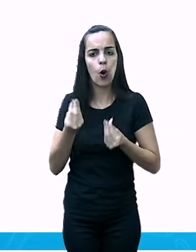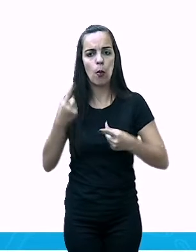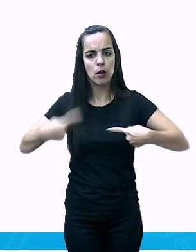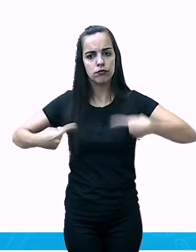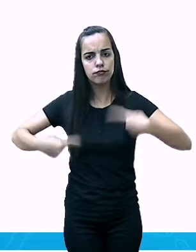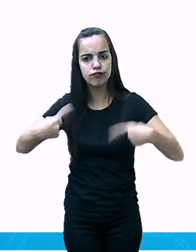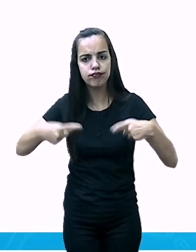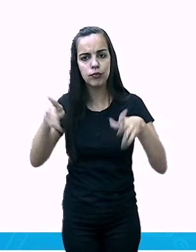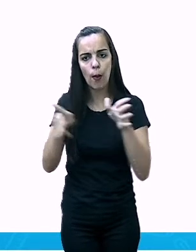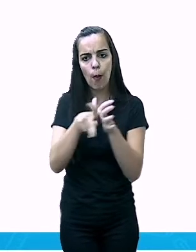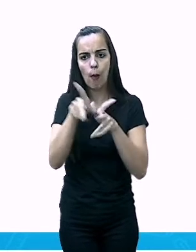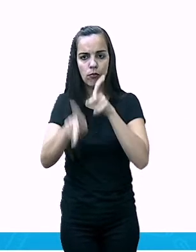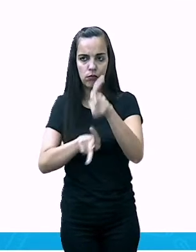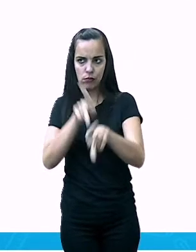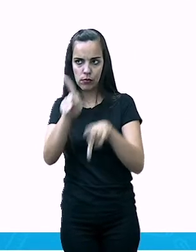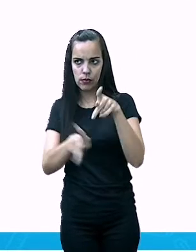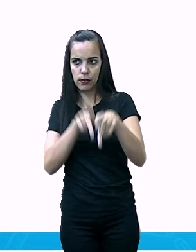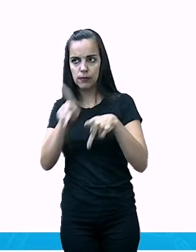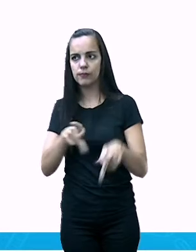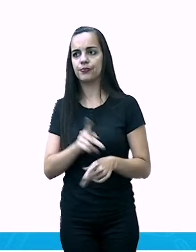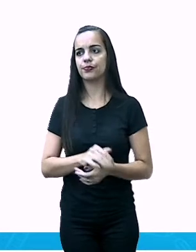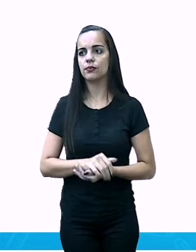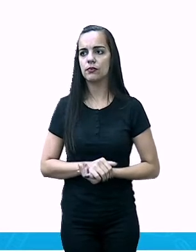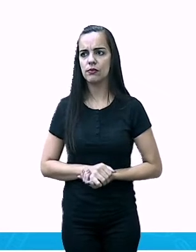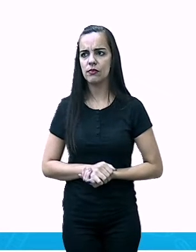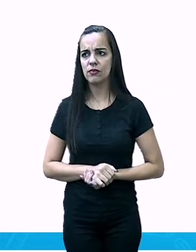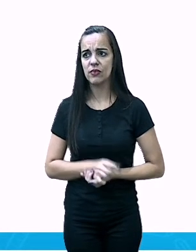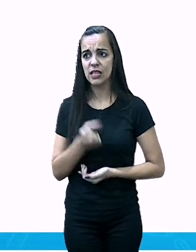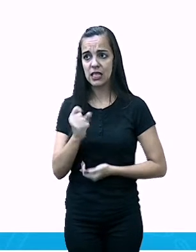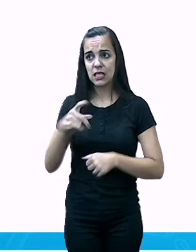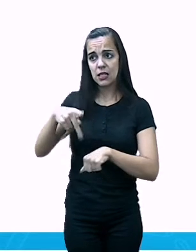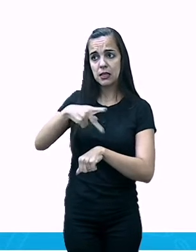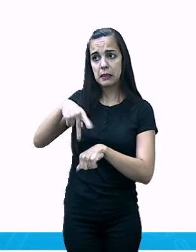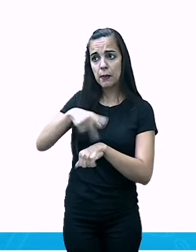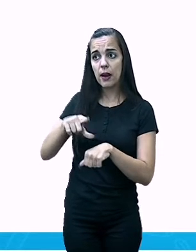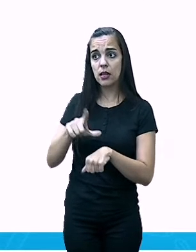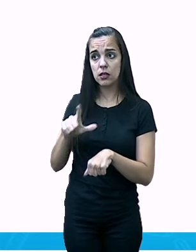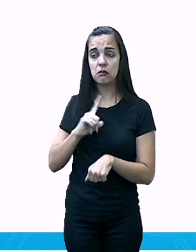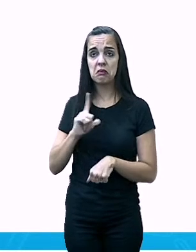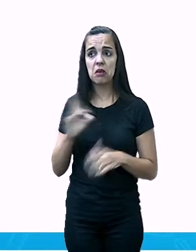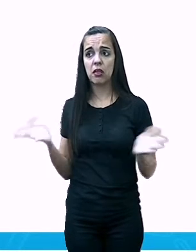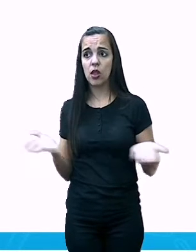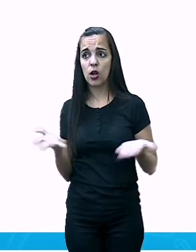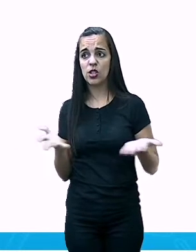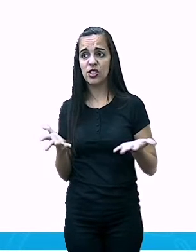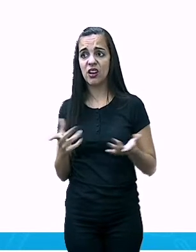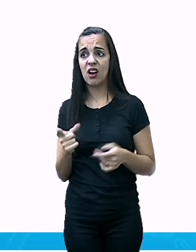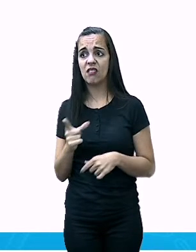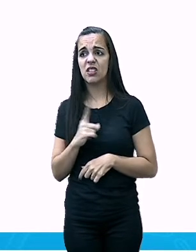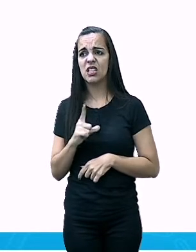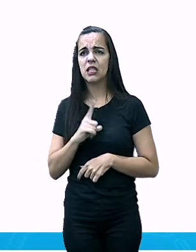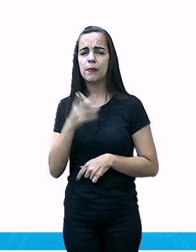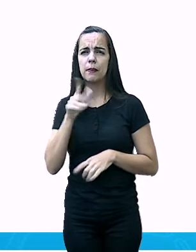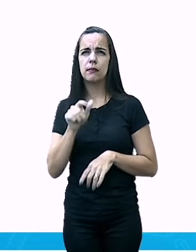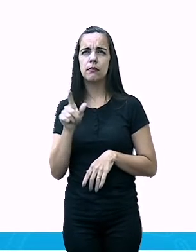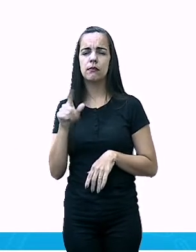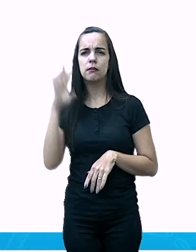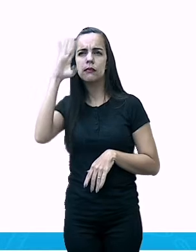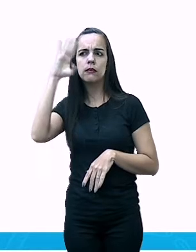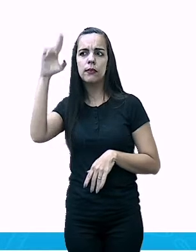Aí entra aqui. Existem países, ainda hoje no mundo, principalmente na África,